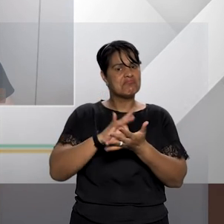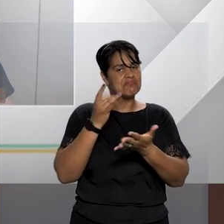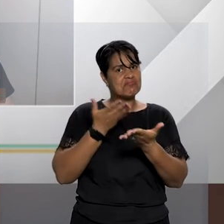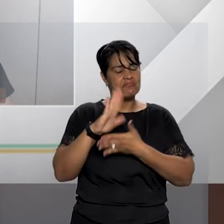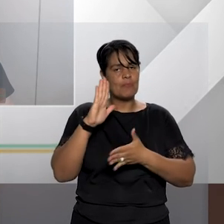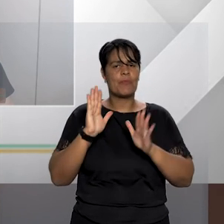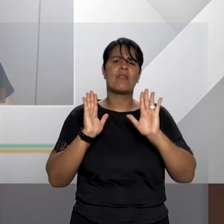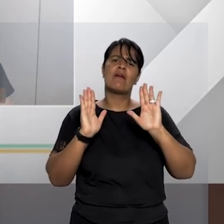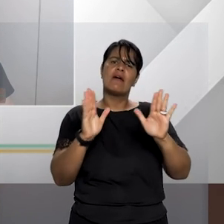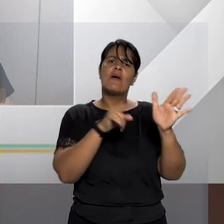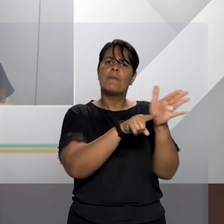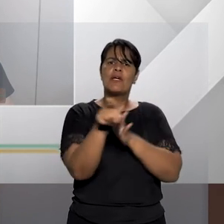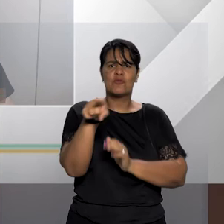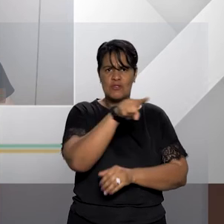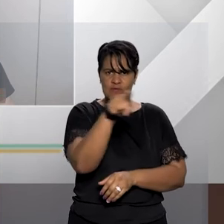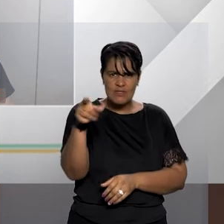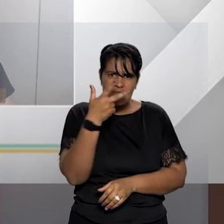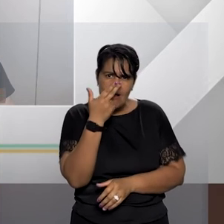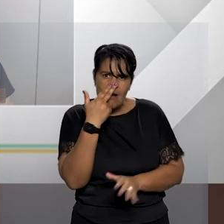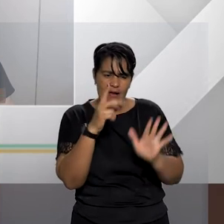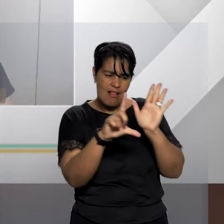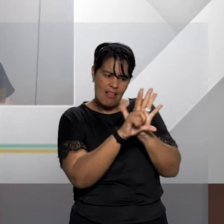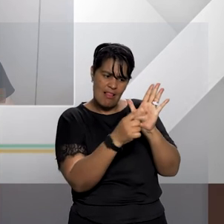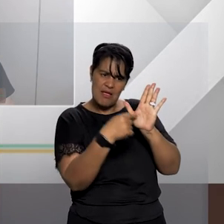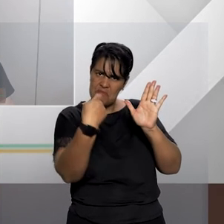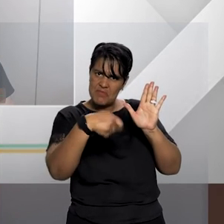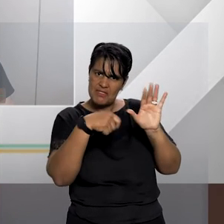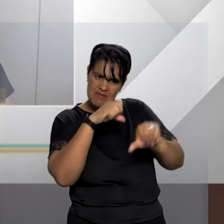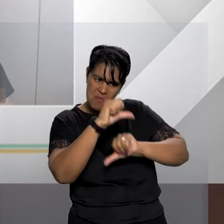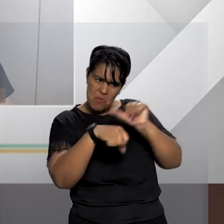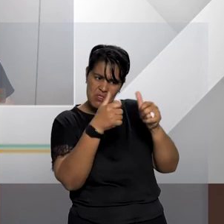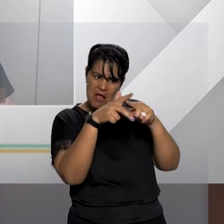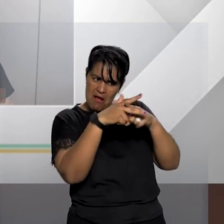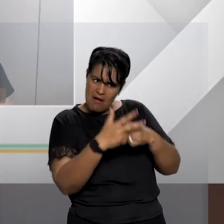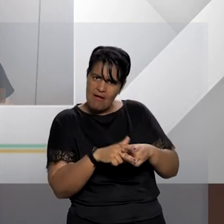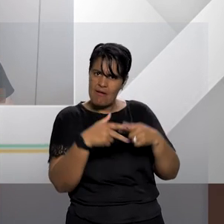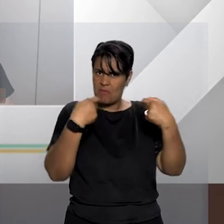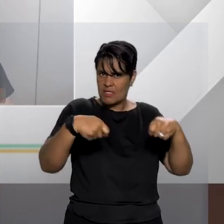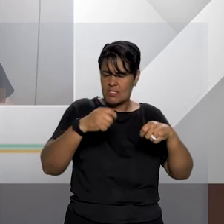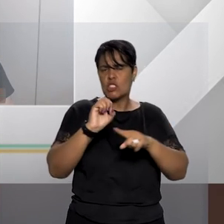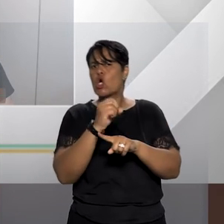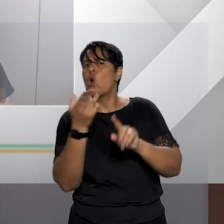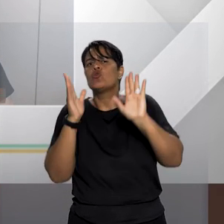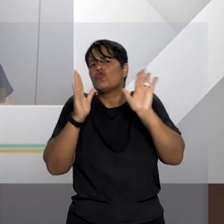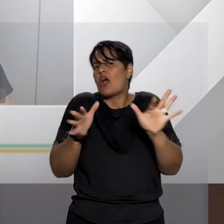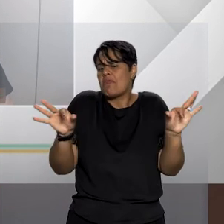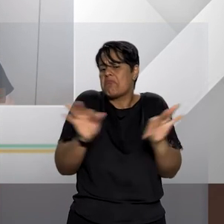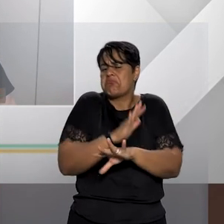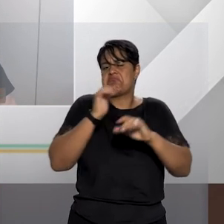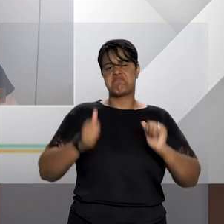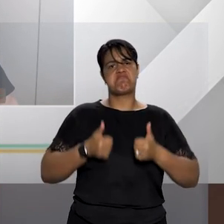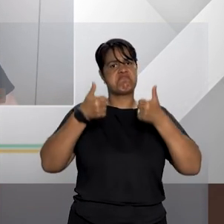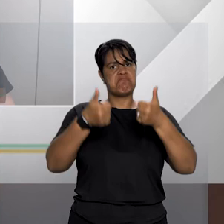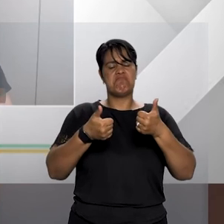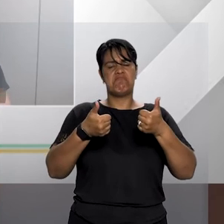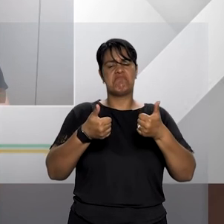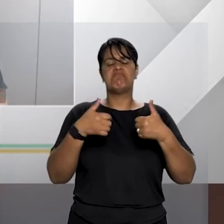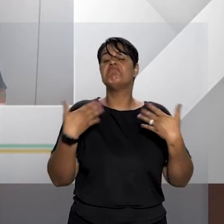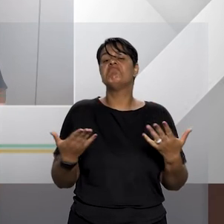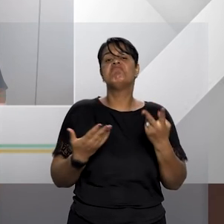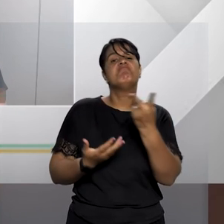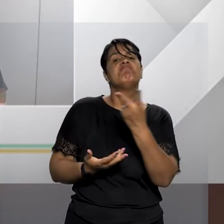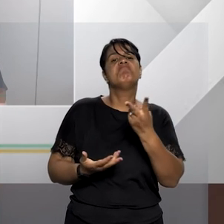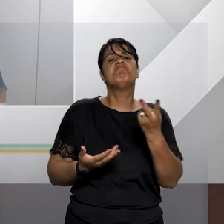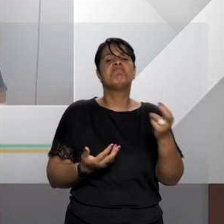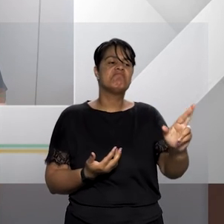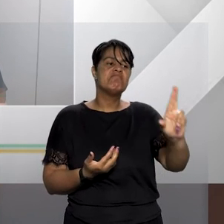ainda precisa ser aprimorada e se sim em quais pontos ou ela já seria suficiente para a realidade atual do nosso país eu gostaria de começar